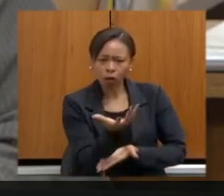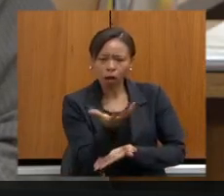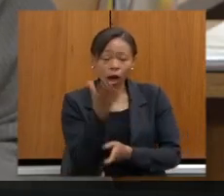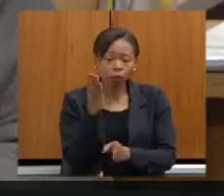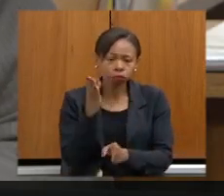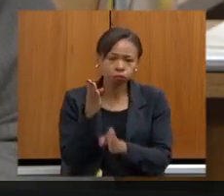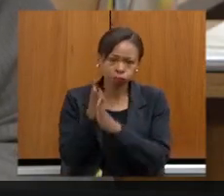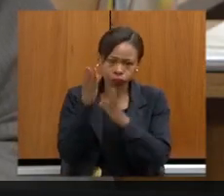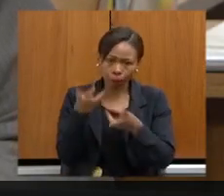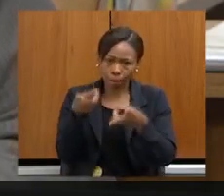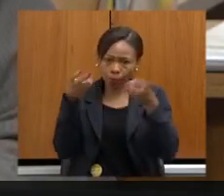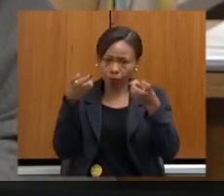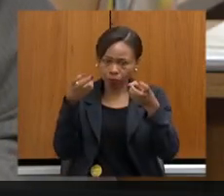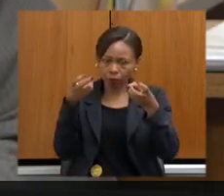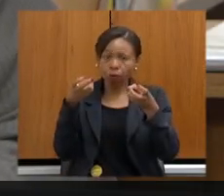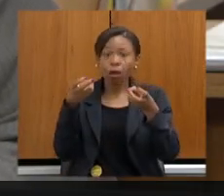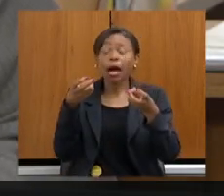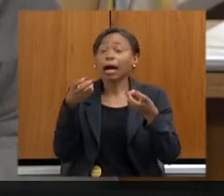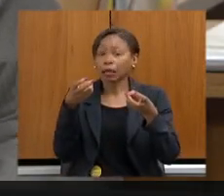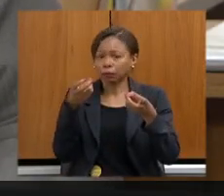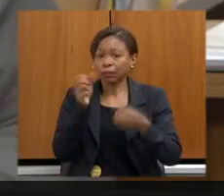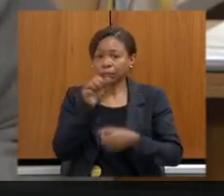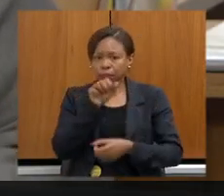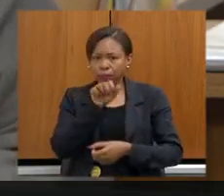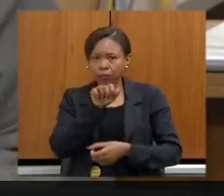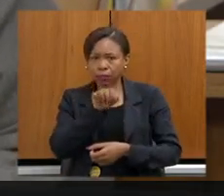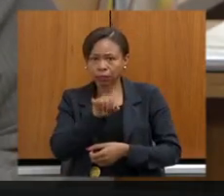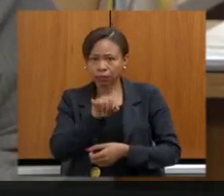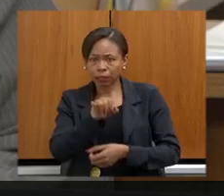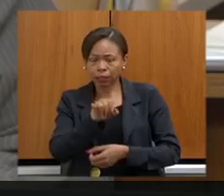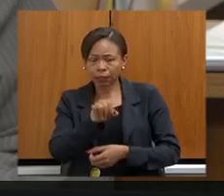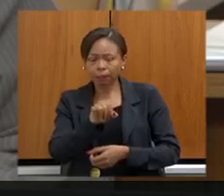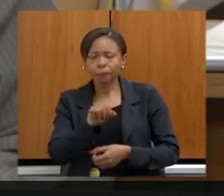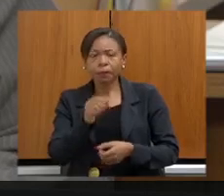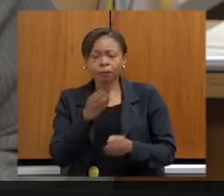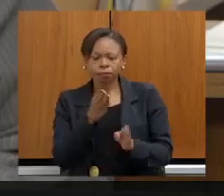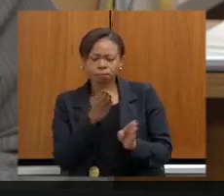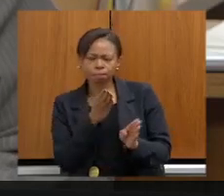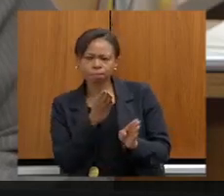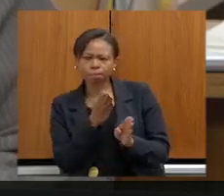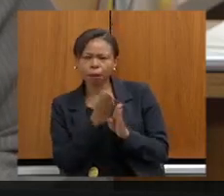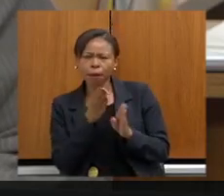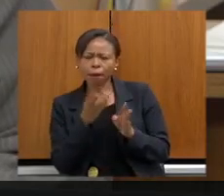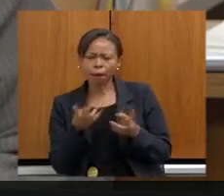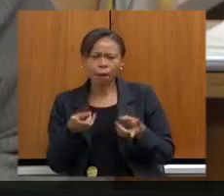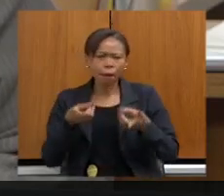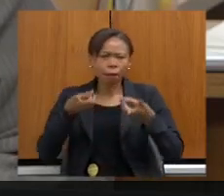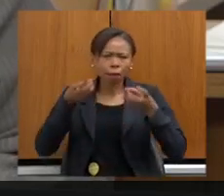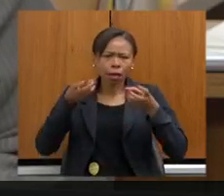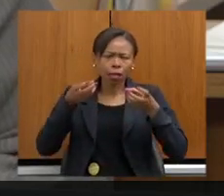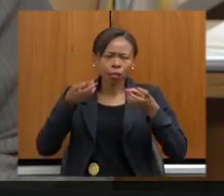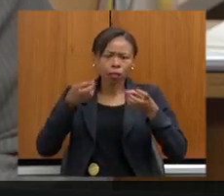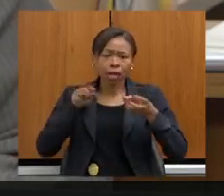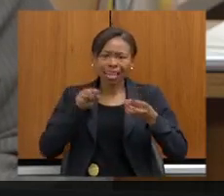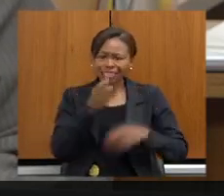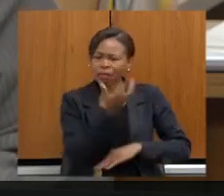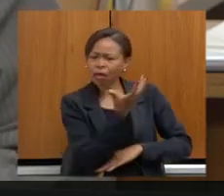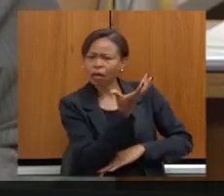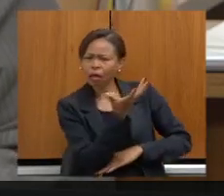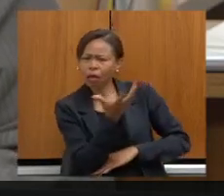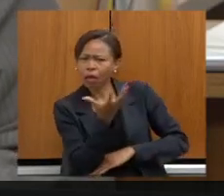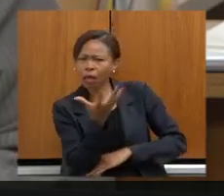ele detectando essa supressão de vegetação,